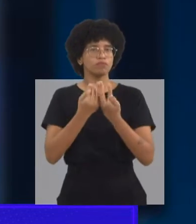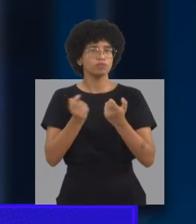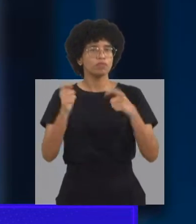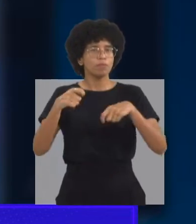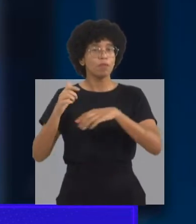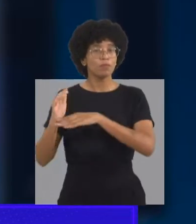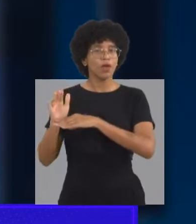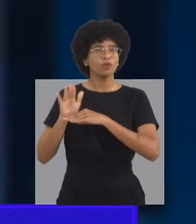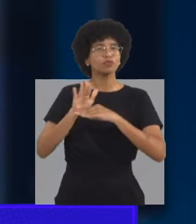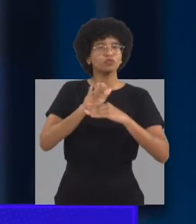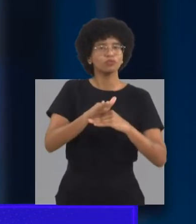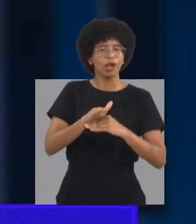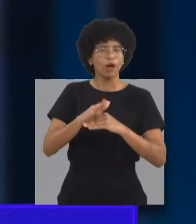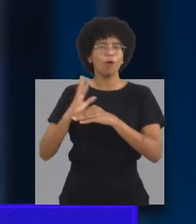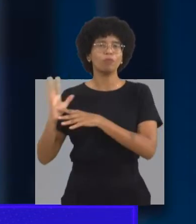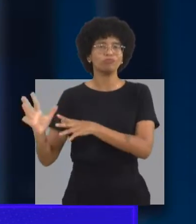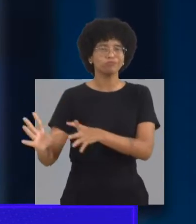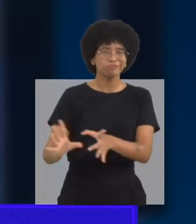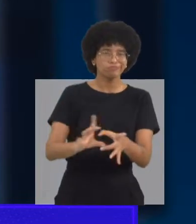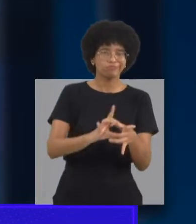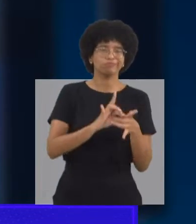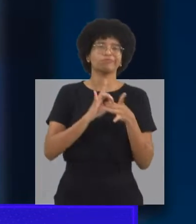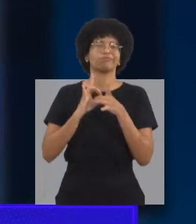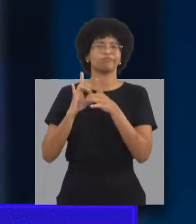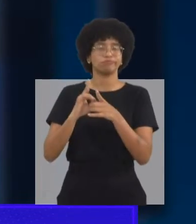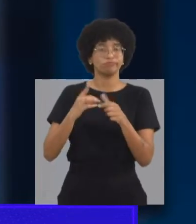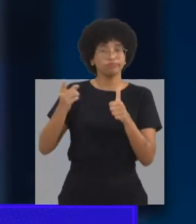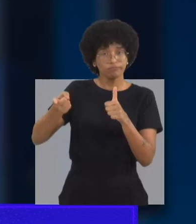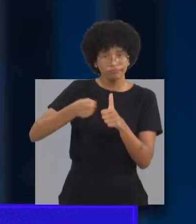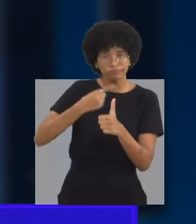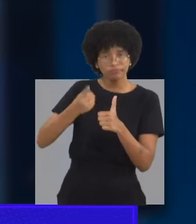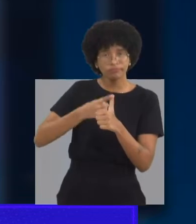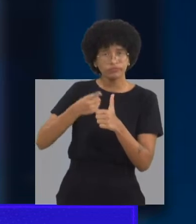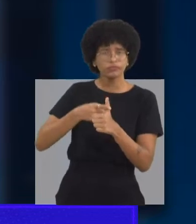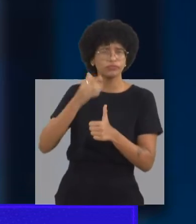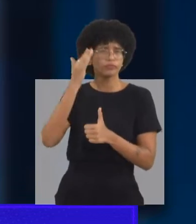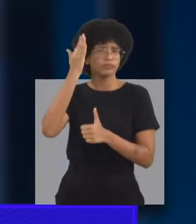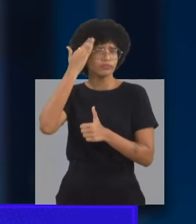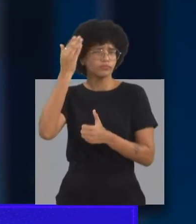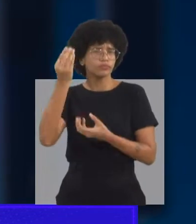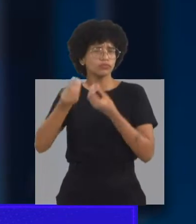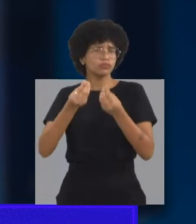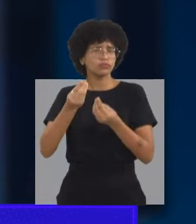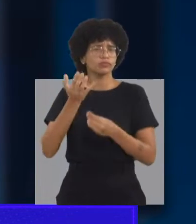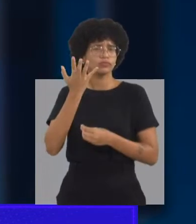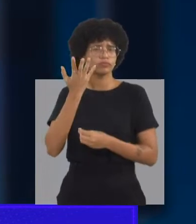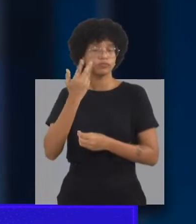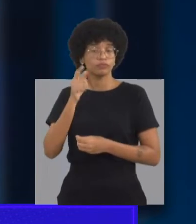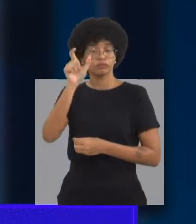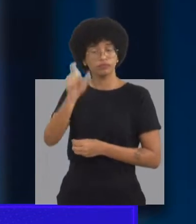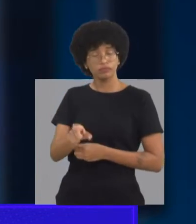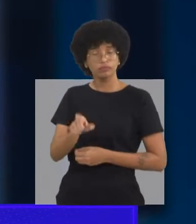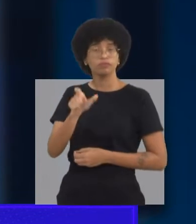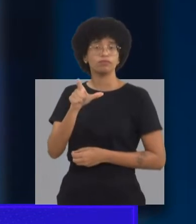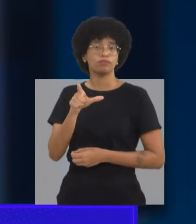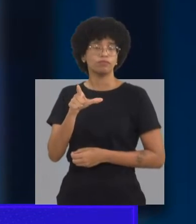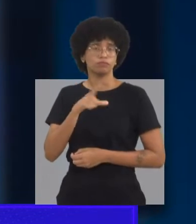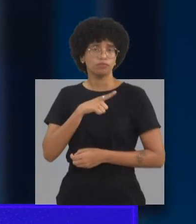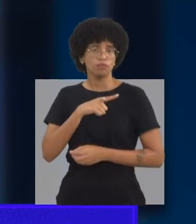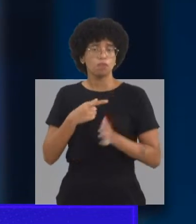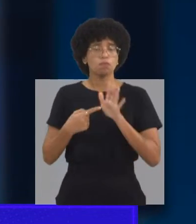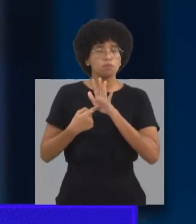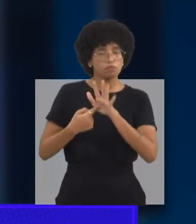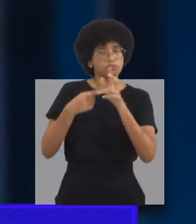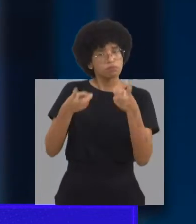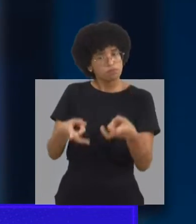interpreta o desenvolvimento da criança, a gente observa como que a criança, o que a criança está dando conta, o que ela não está